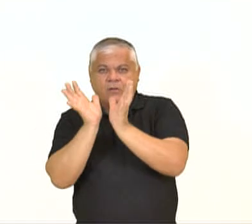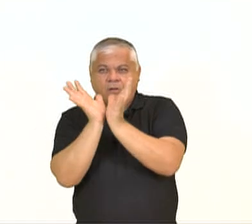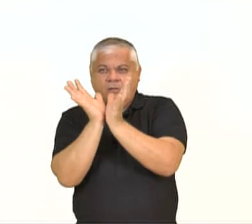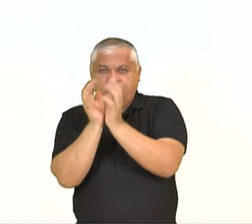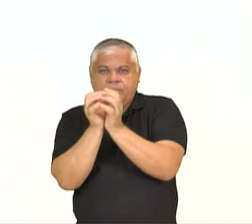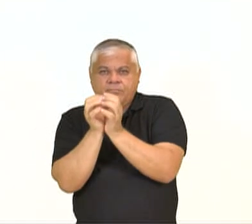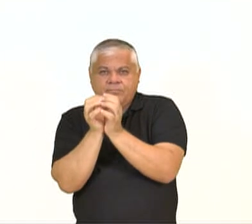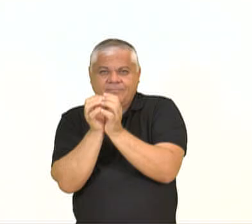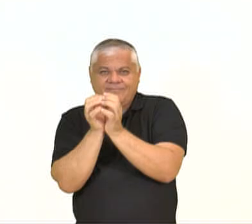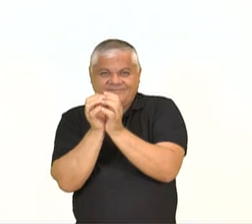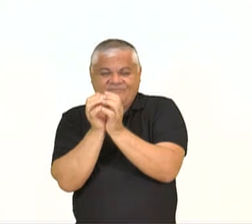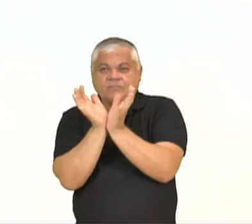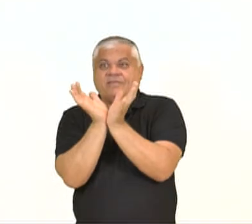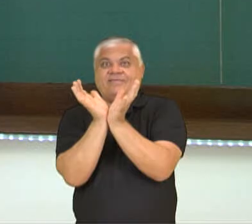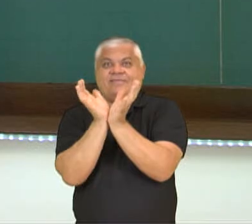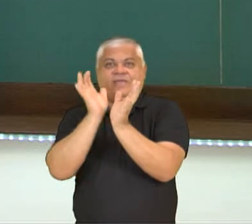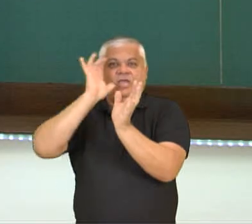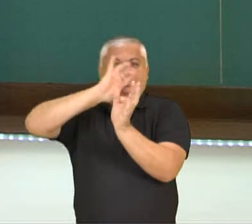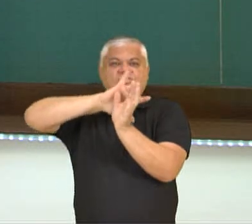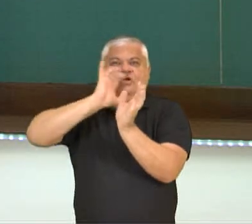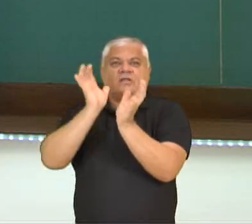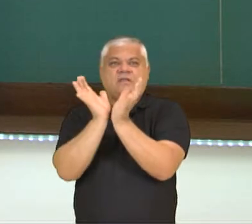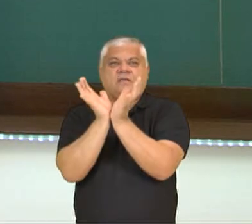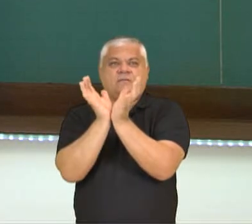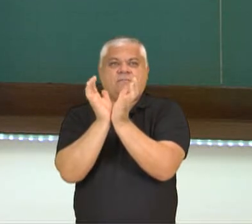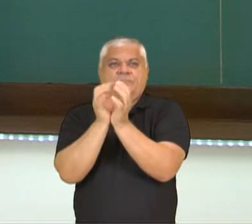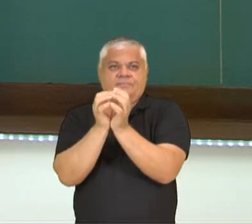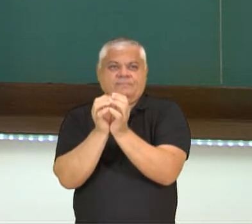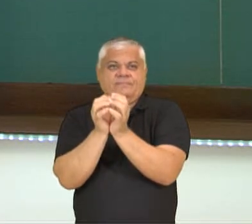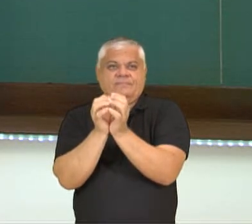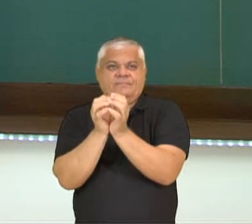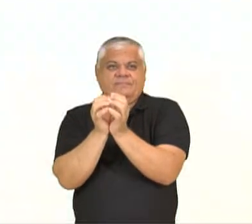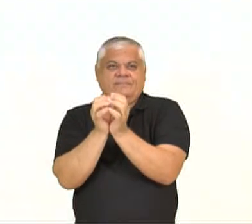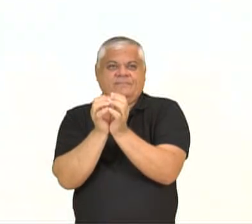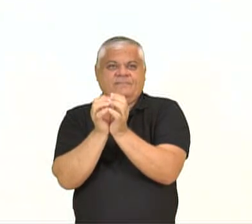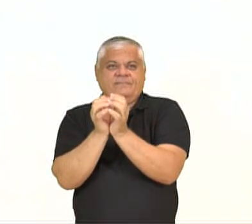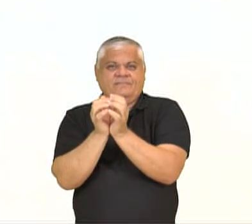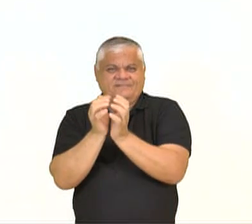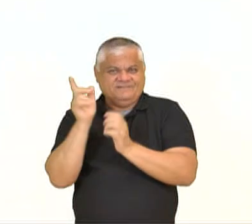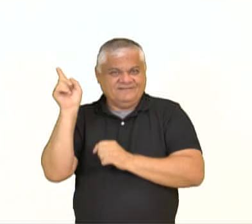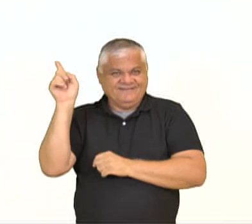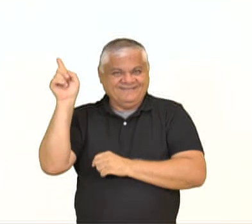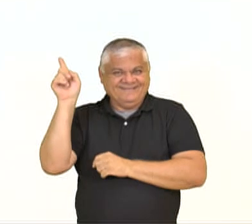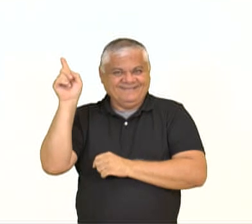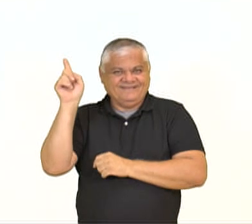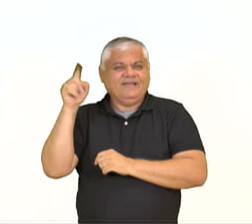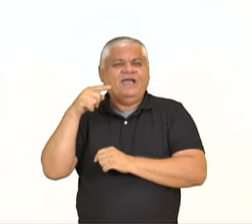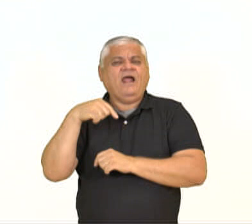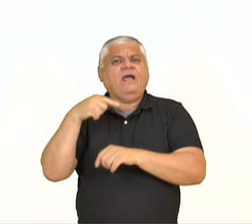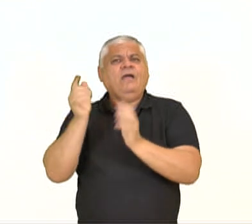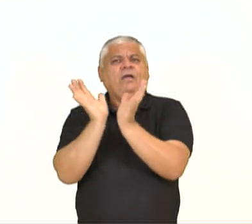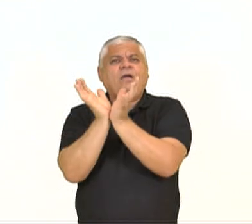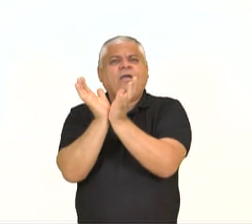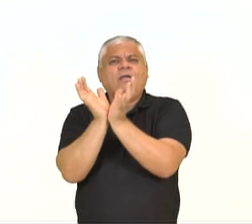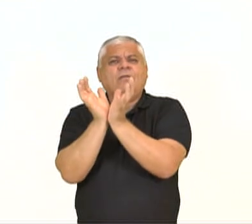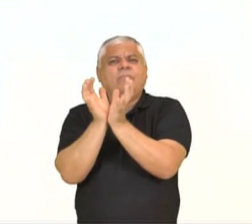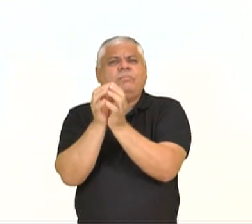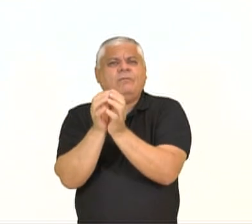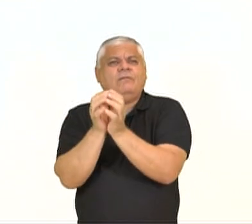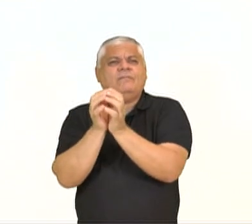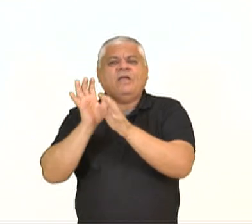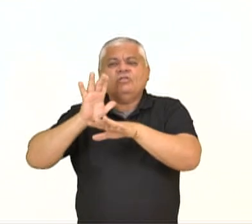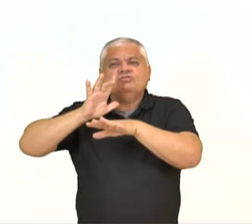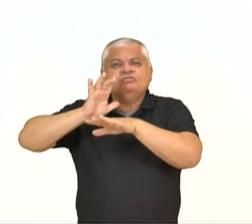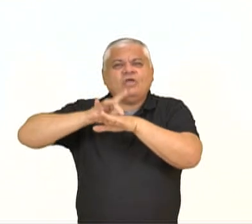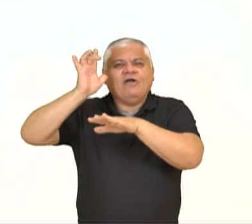sensitiva? Observem a animação ali do lado. Ela apresenta a capacidade de fechar os seus foliulos ao ser